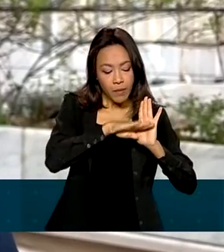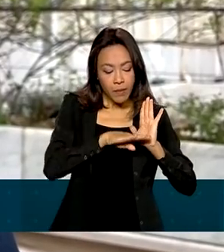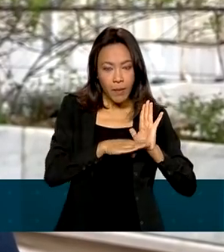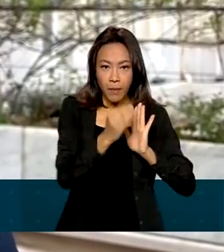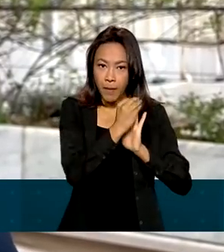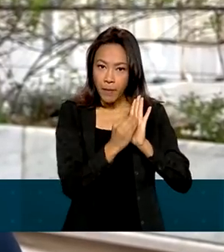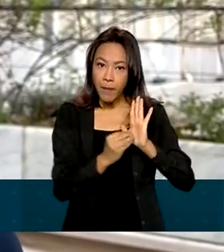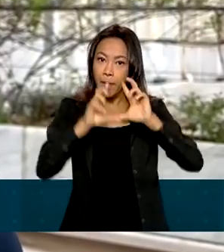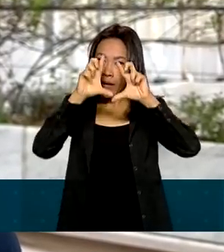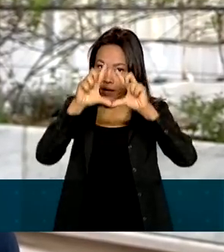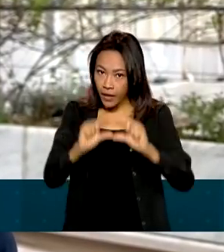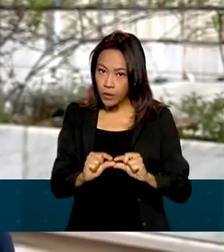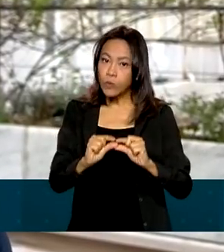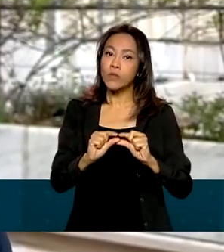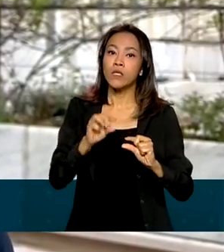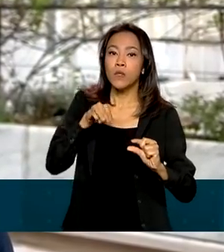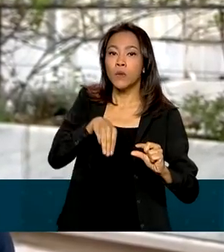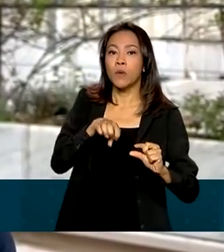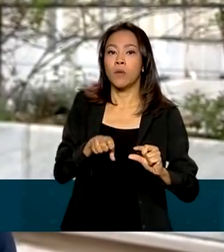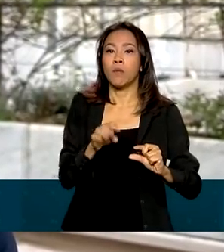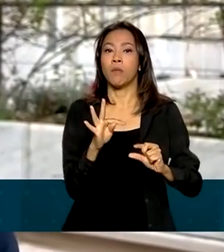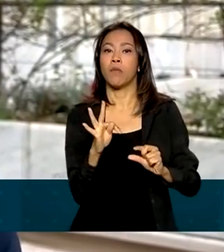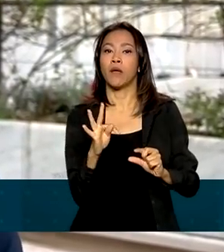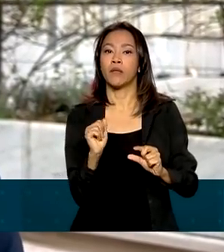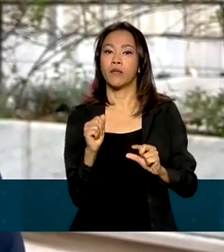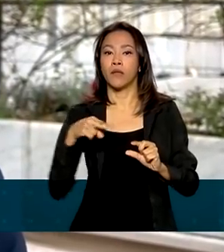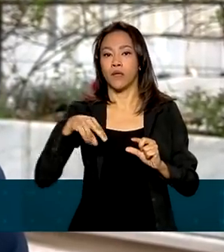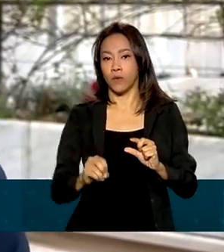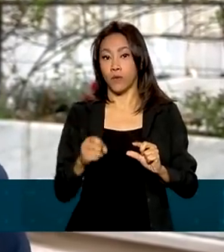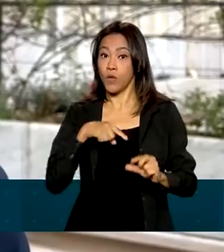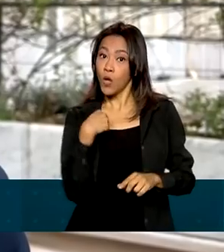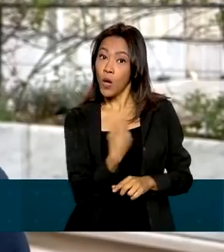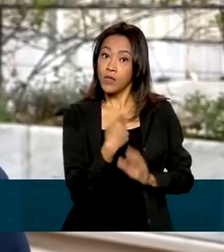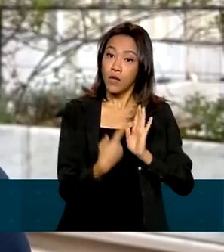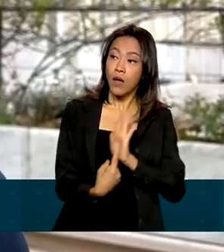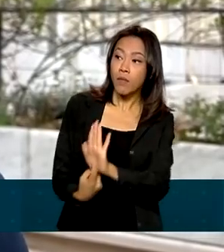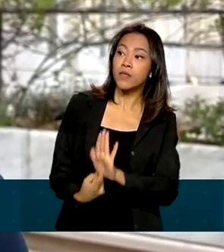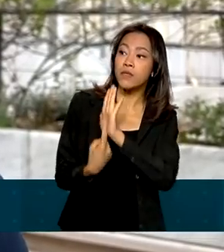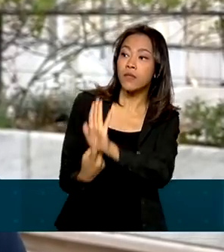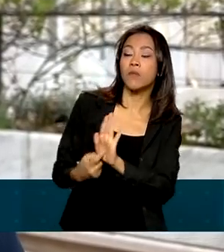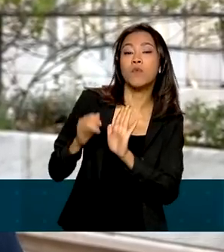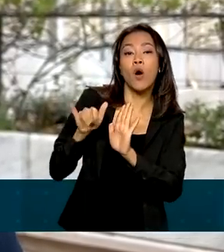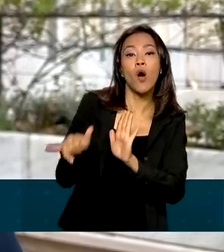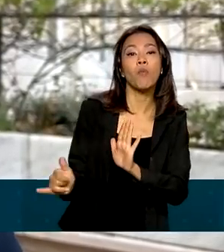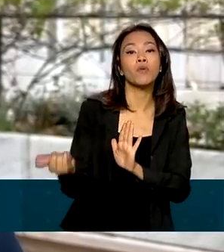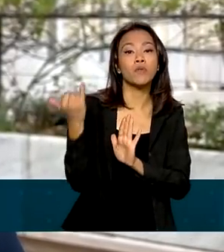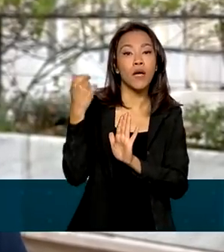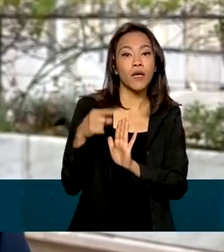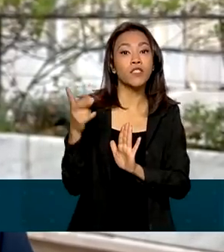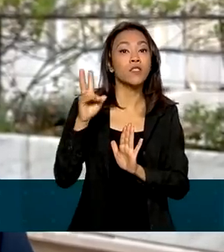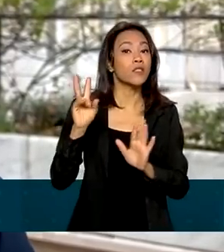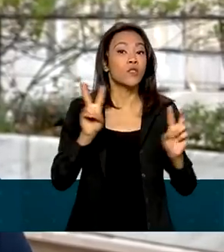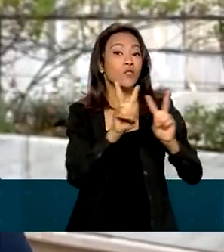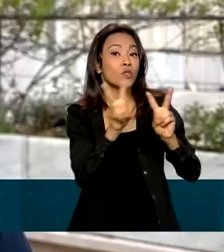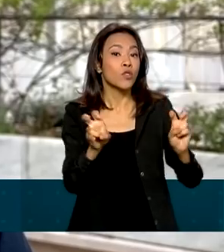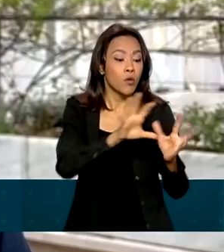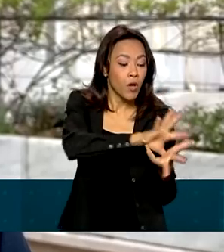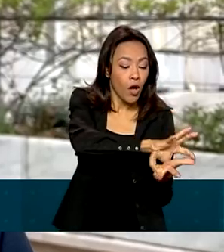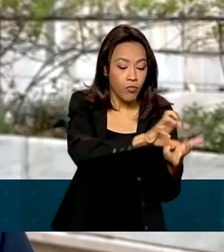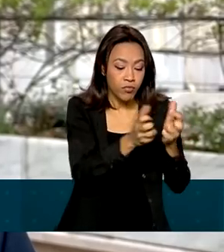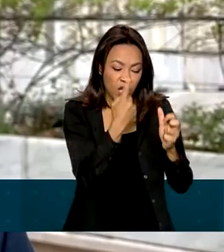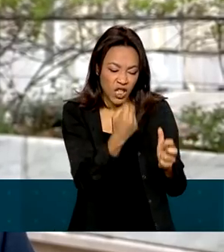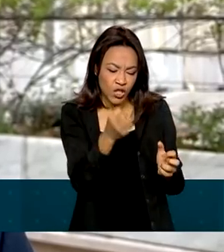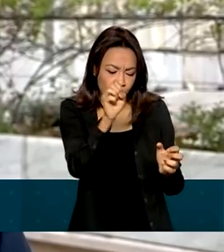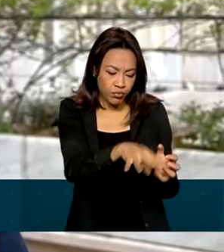metano. Além disso, nós apresentamos aqui oportunidades como a de reciclagem, trazer o crédito de